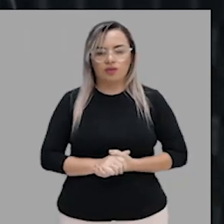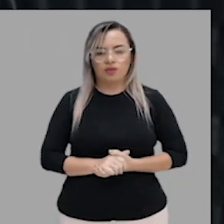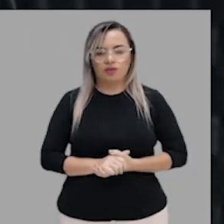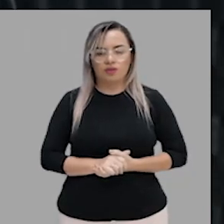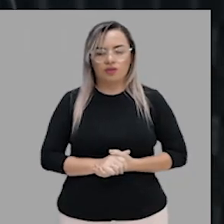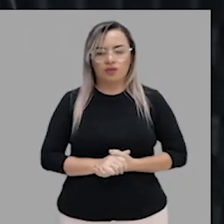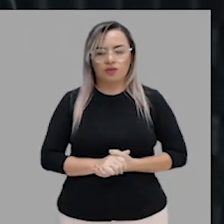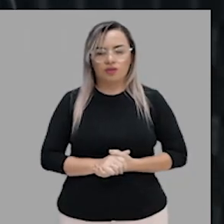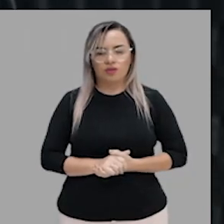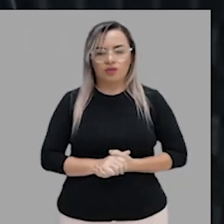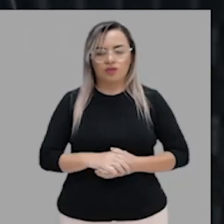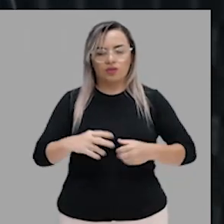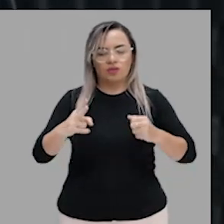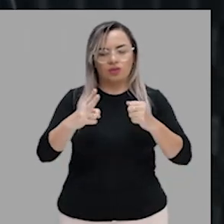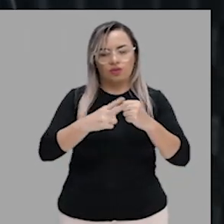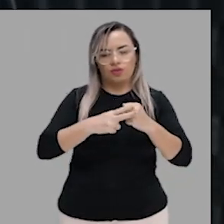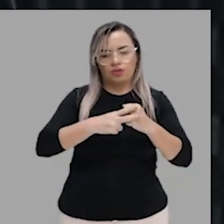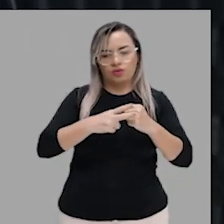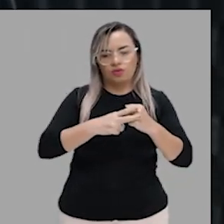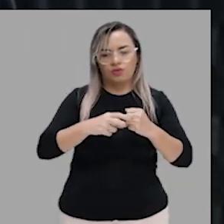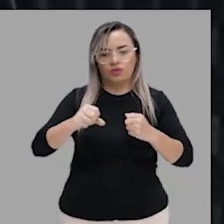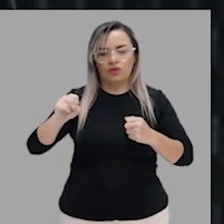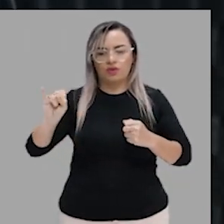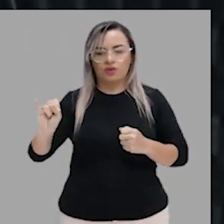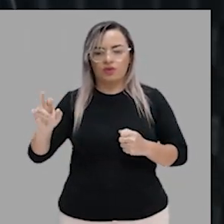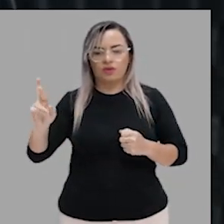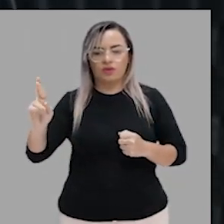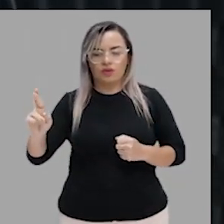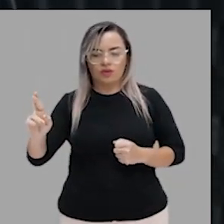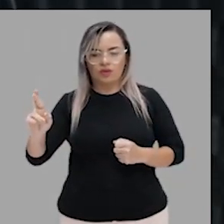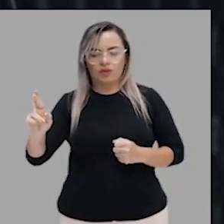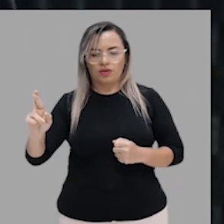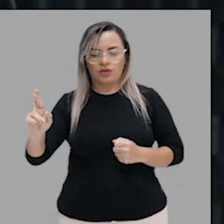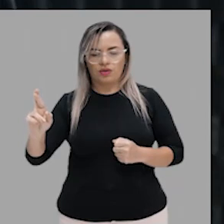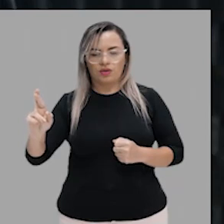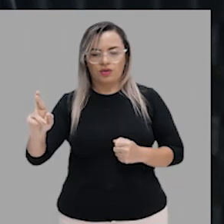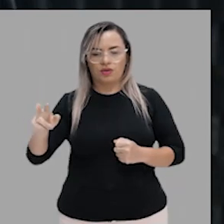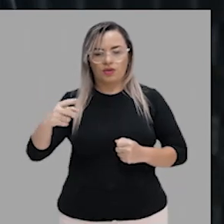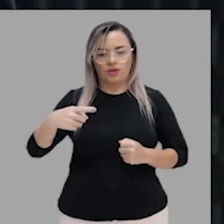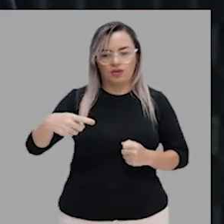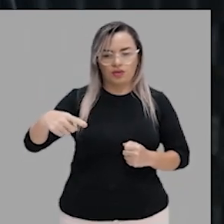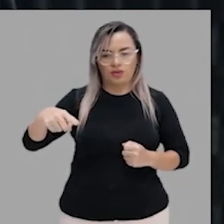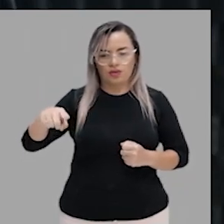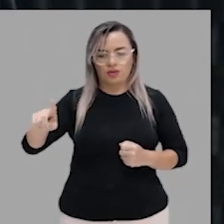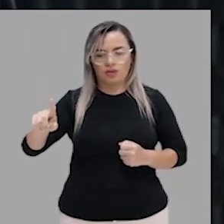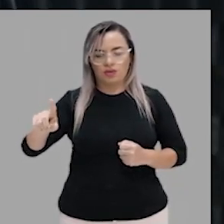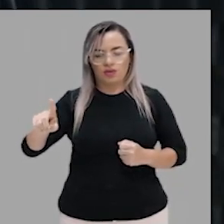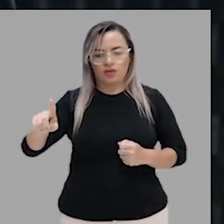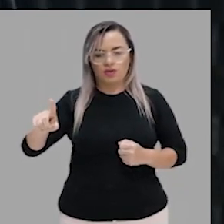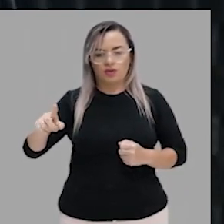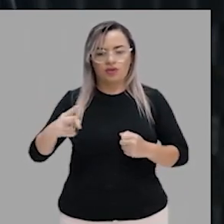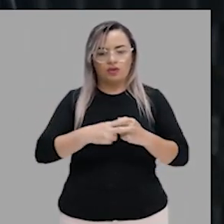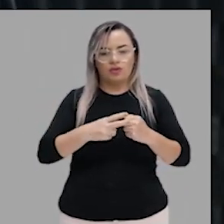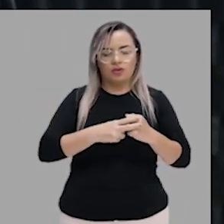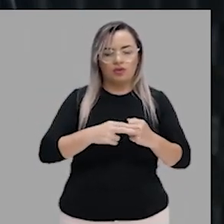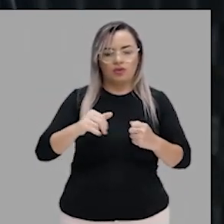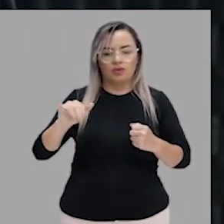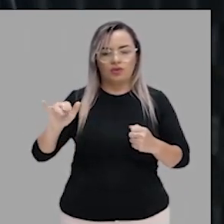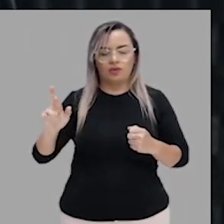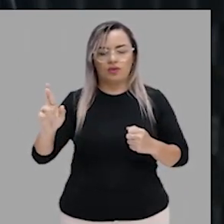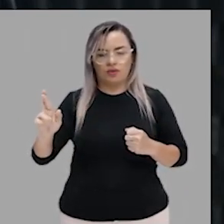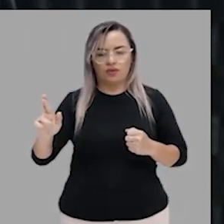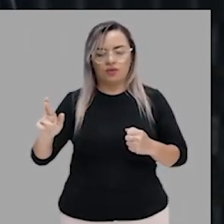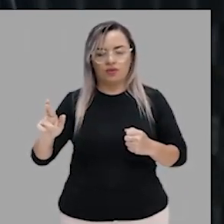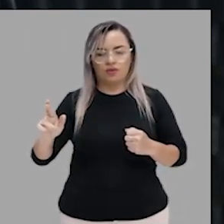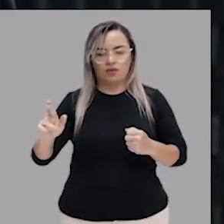A e para. Foi para a casa, ou foi a casa. Então, o verbo ir aceita